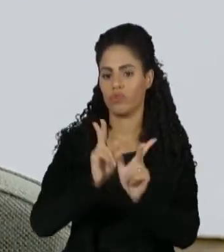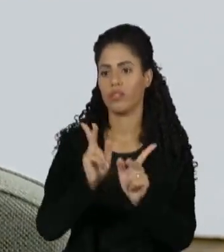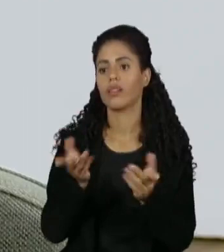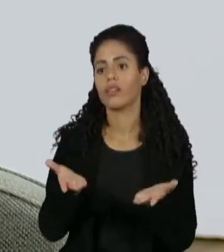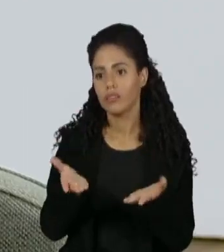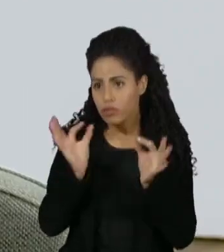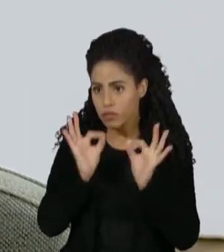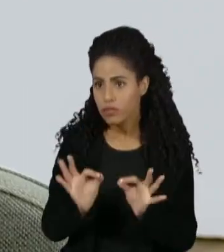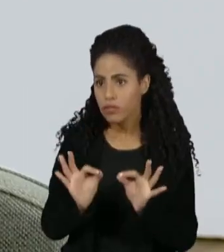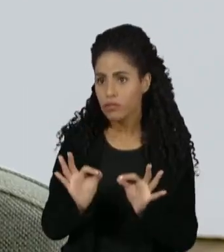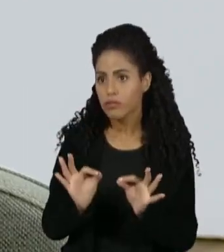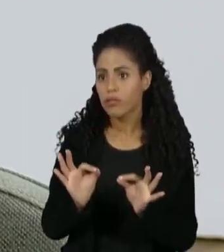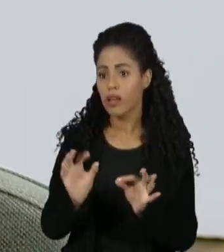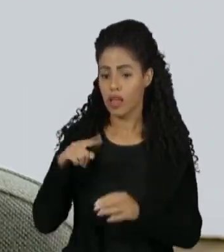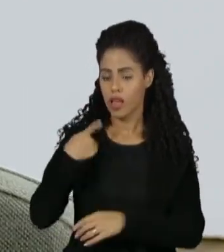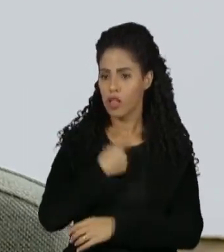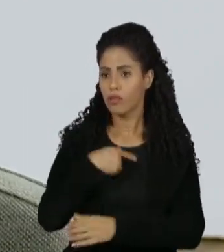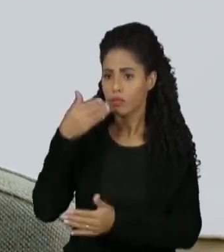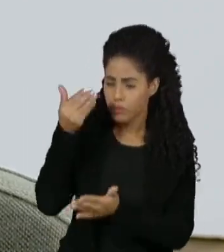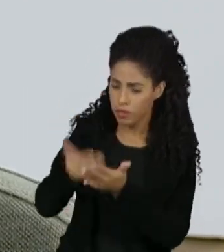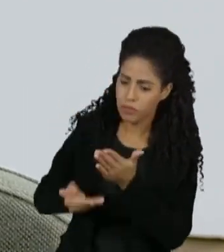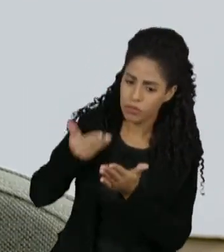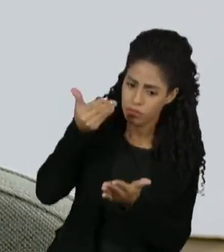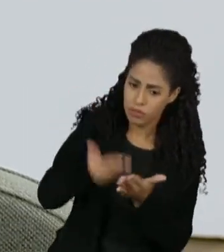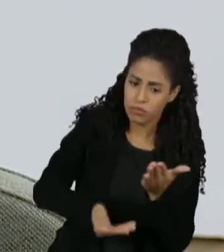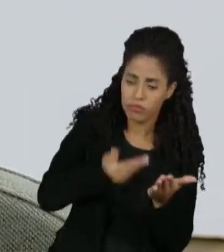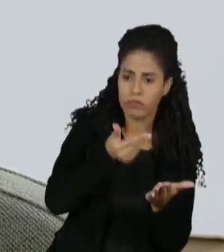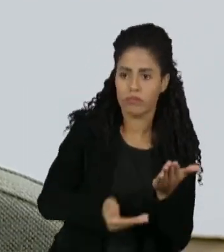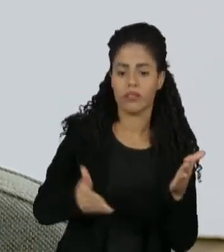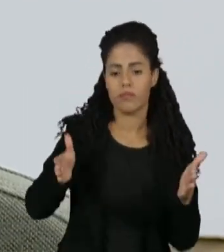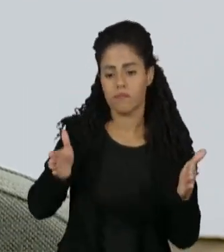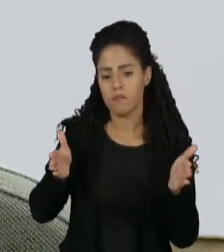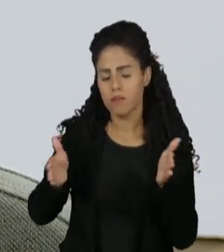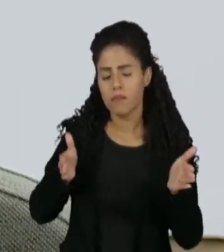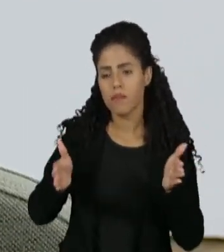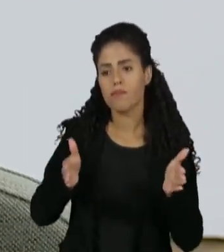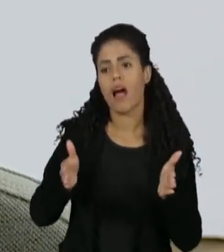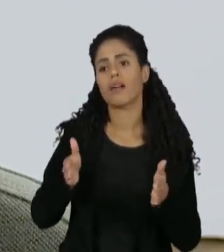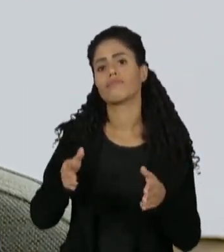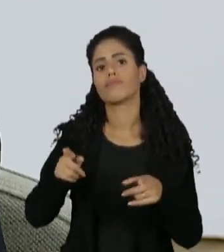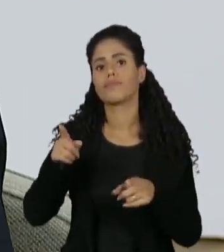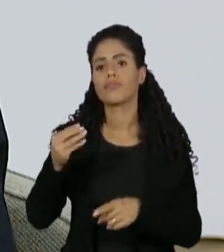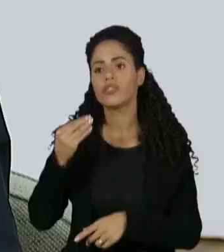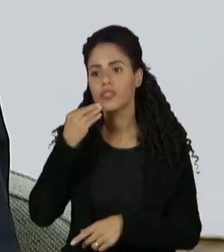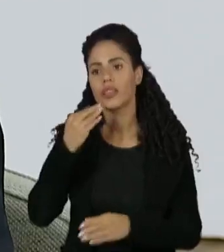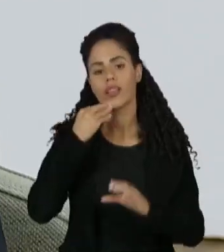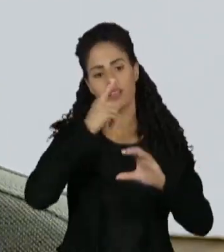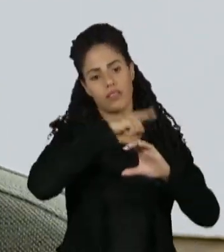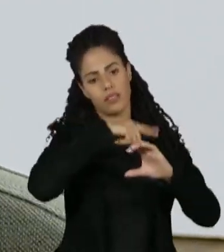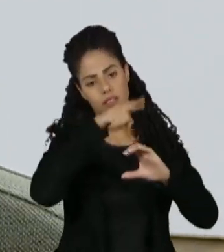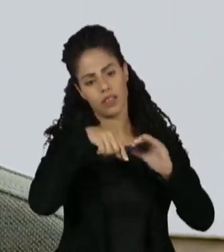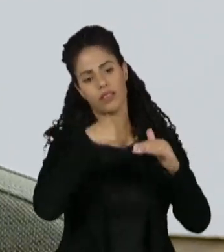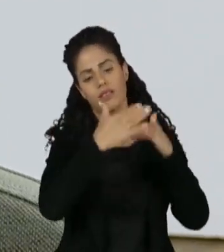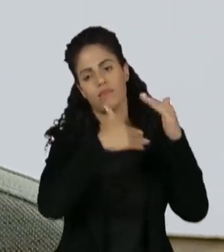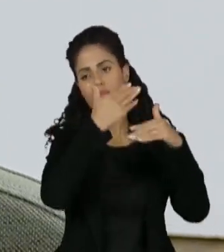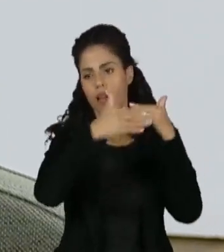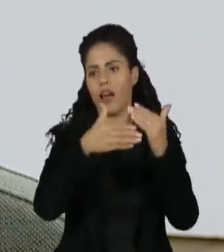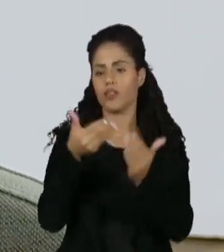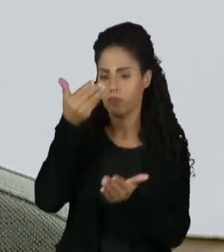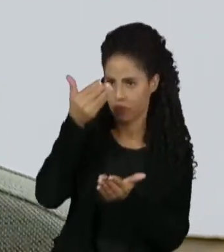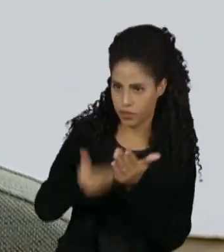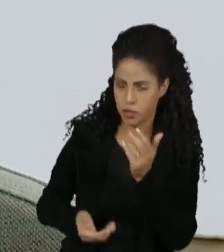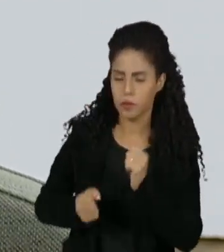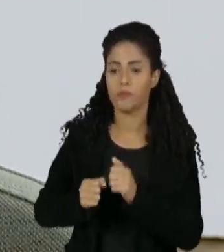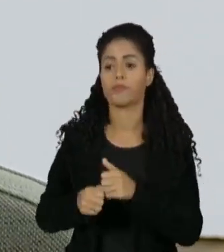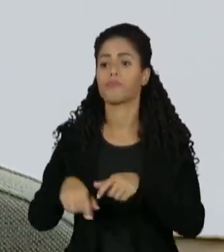contundentes. E nós perdemos esse protagonismo. Nós perdemos o protagonismo de produzir ciência. Nós perdemos o protagonismo